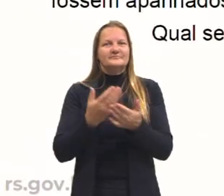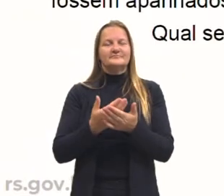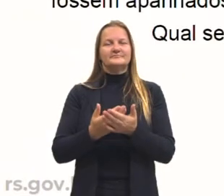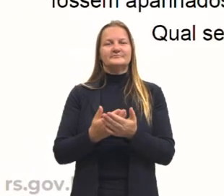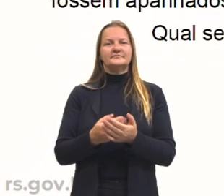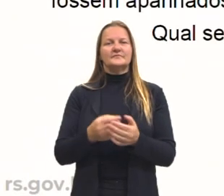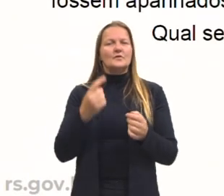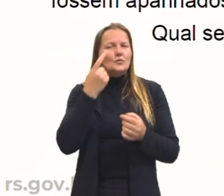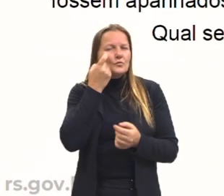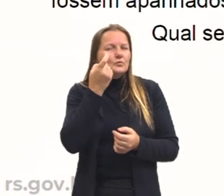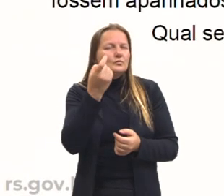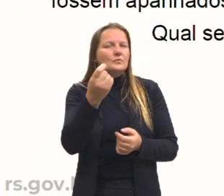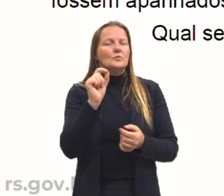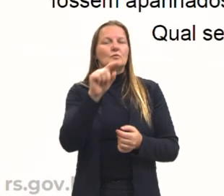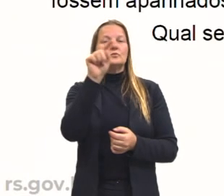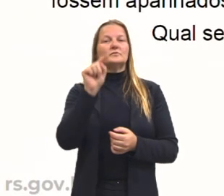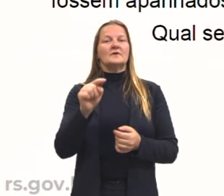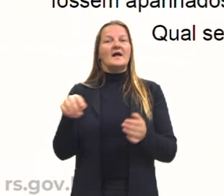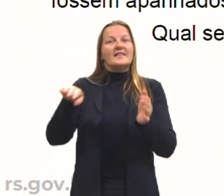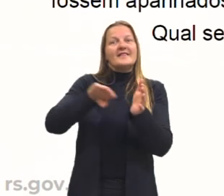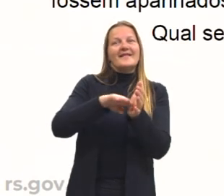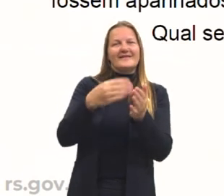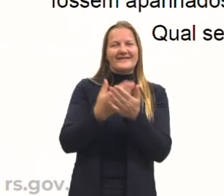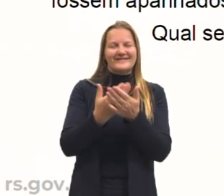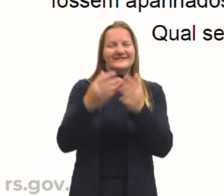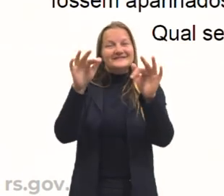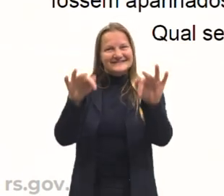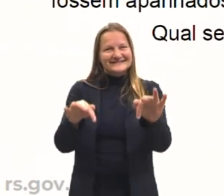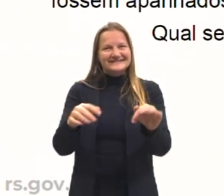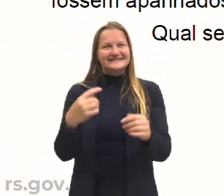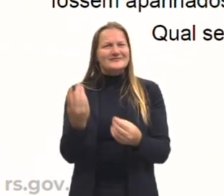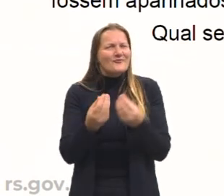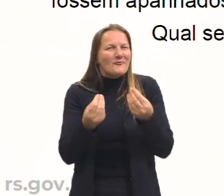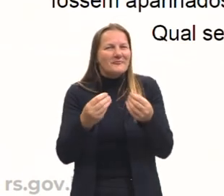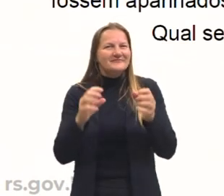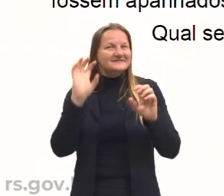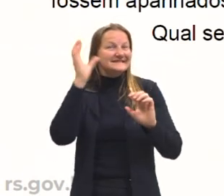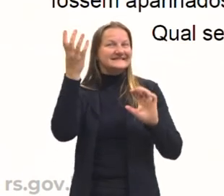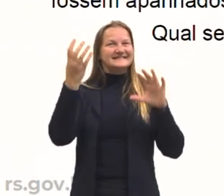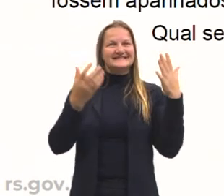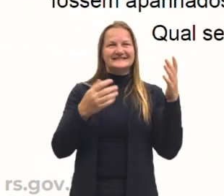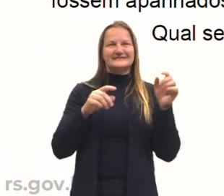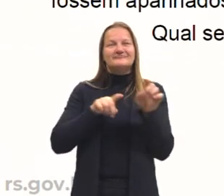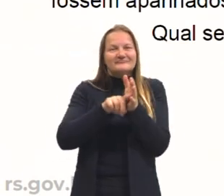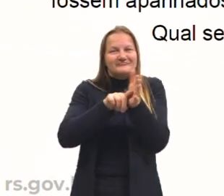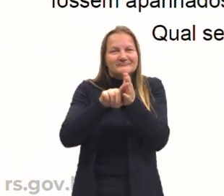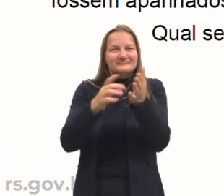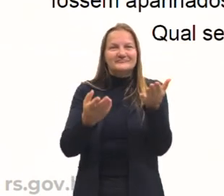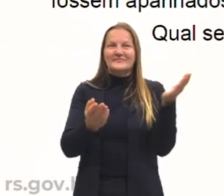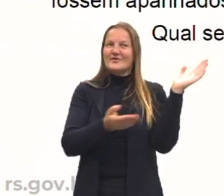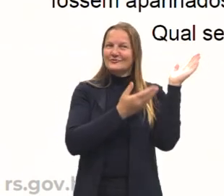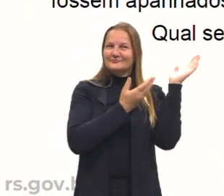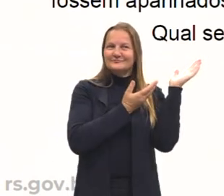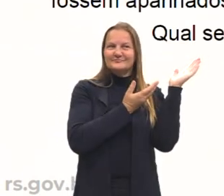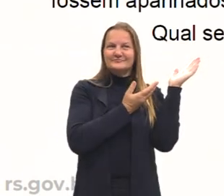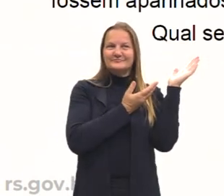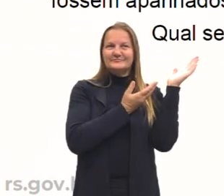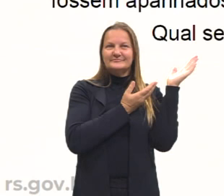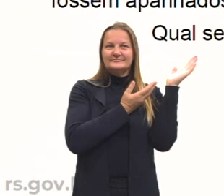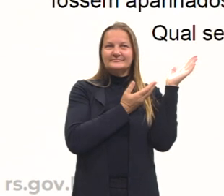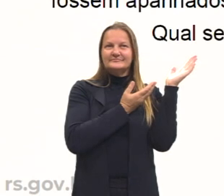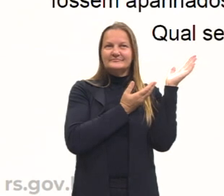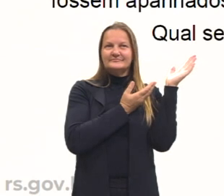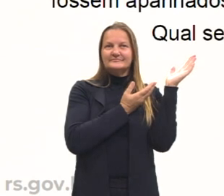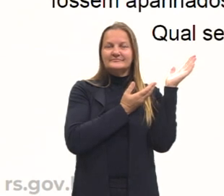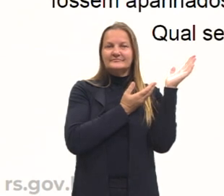para nós ir pensando e tentando resolver até o final, e vamos voltar aqui no final para tentar resolver essa questão. Olha só. Durante